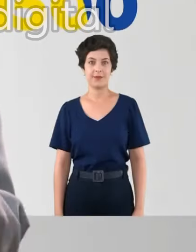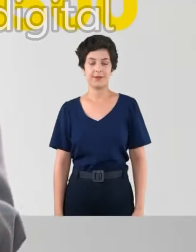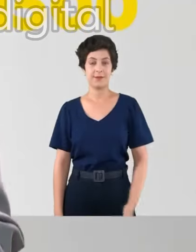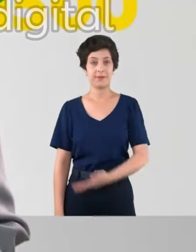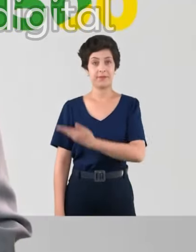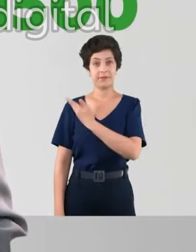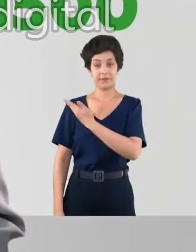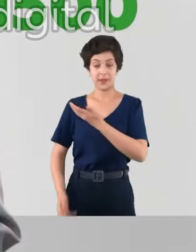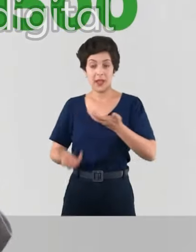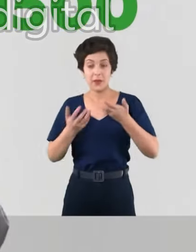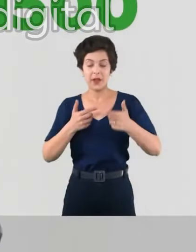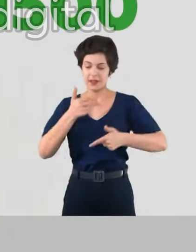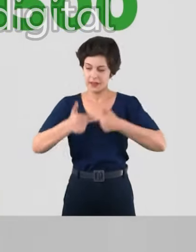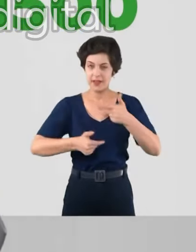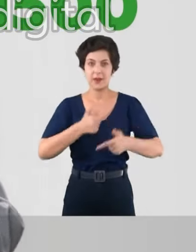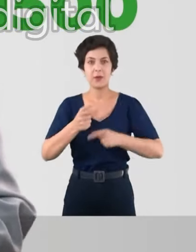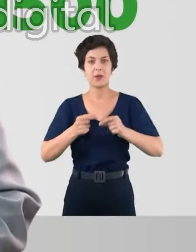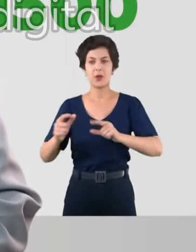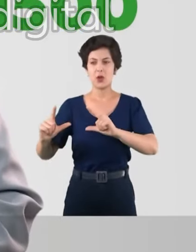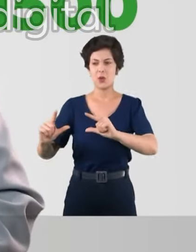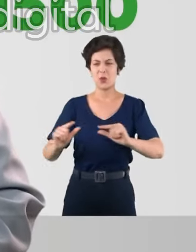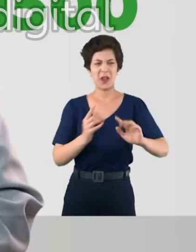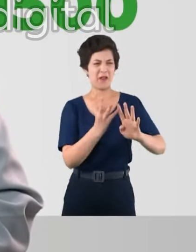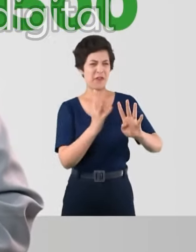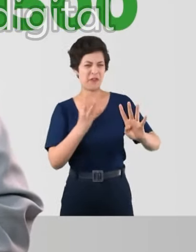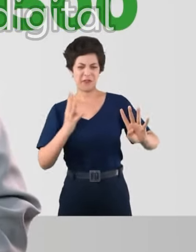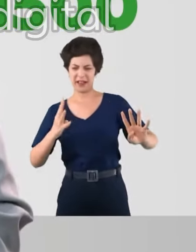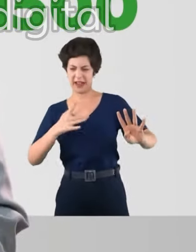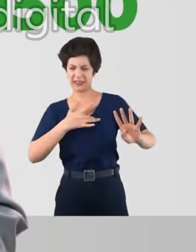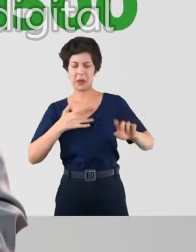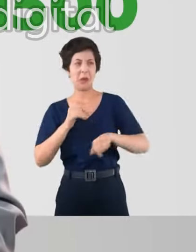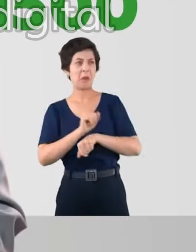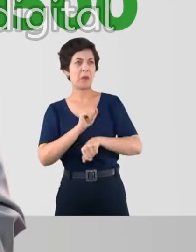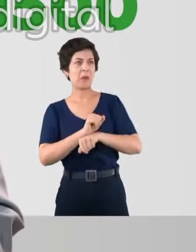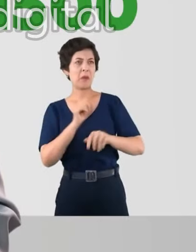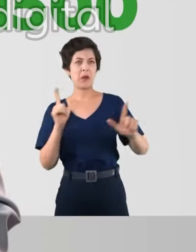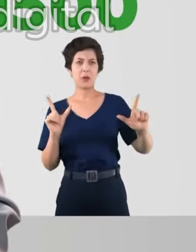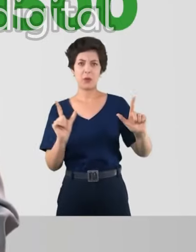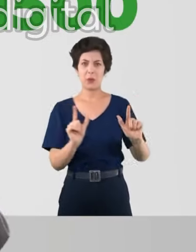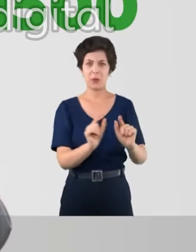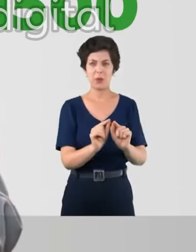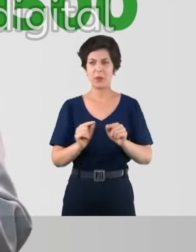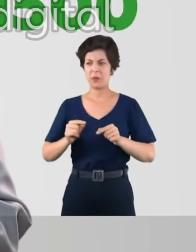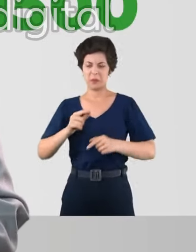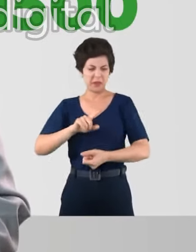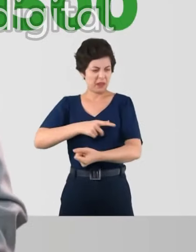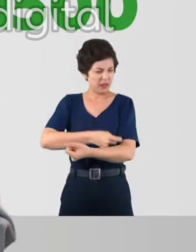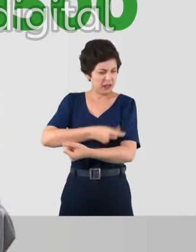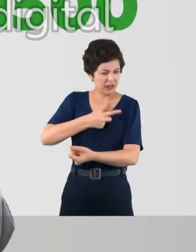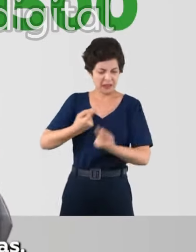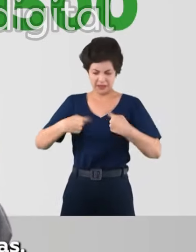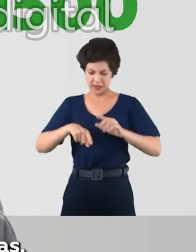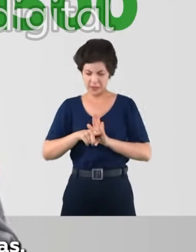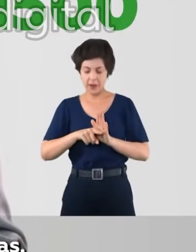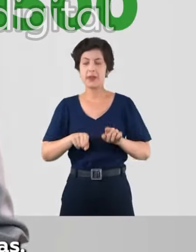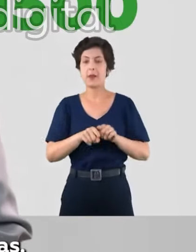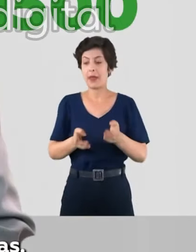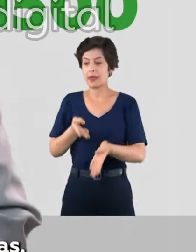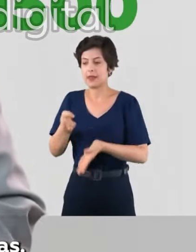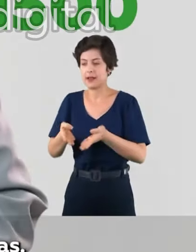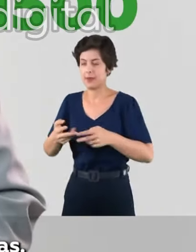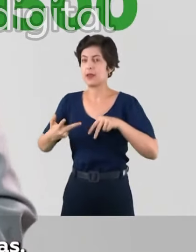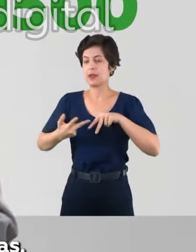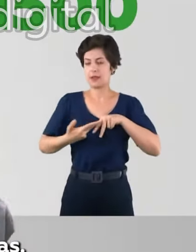Eu sou Janaína Pascoal e quero trabalhar para reduzir as filas na saúde. Não só para os exames, como muitos vêm prometendo, mas também para